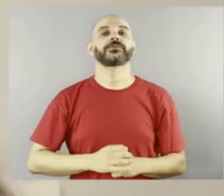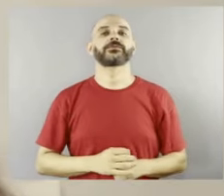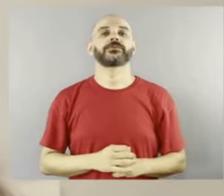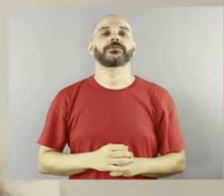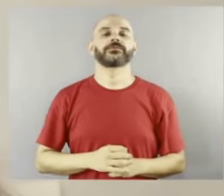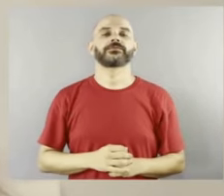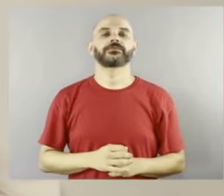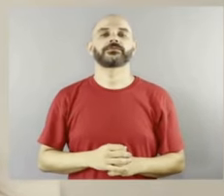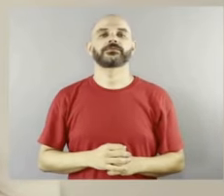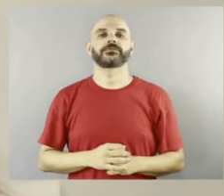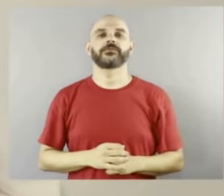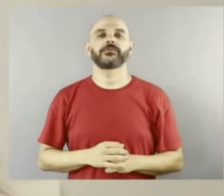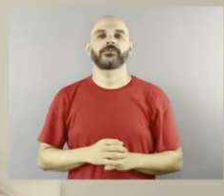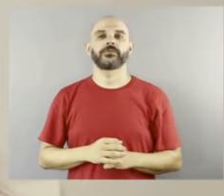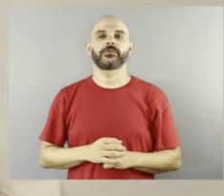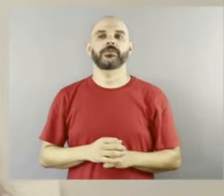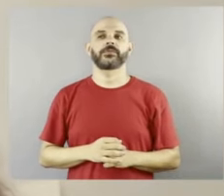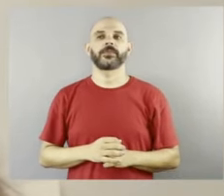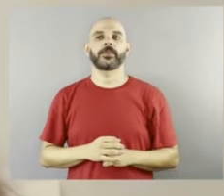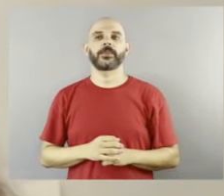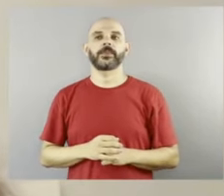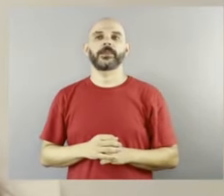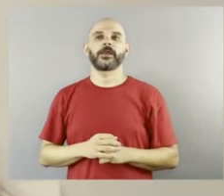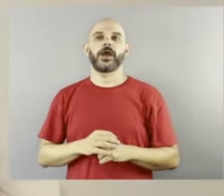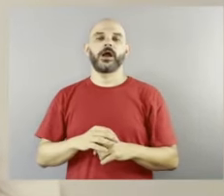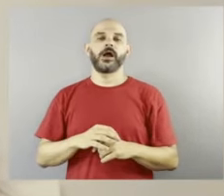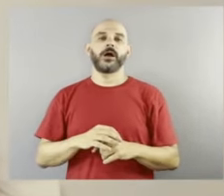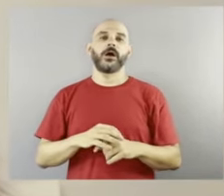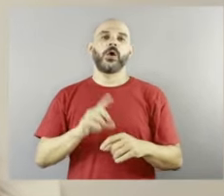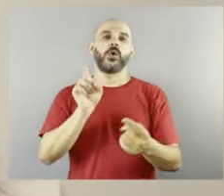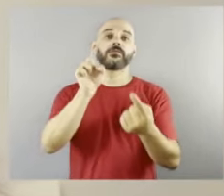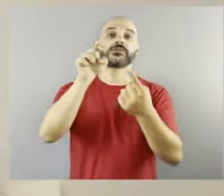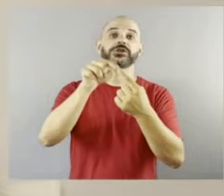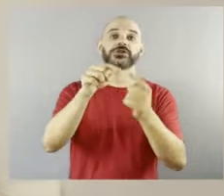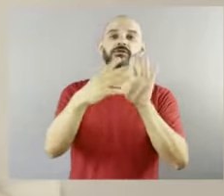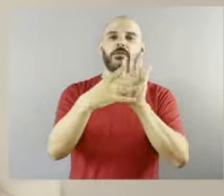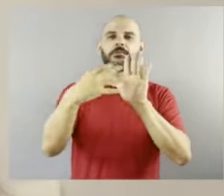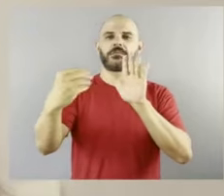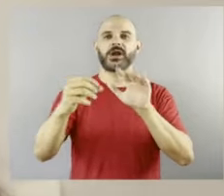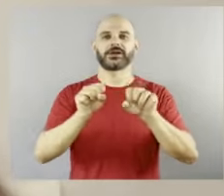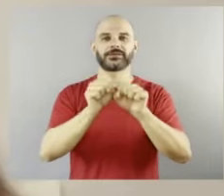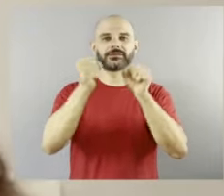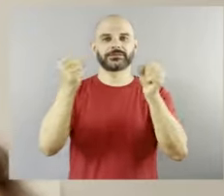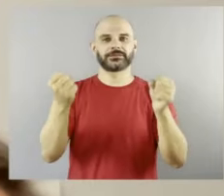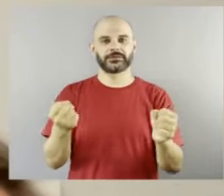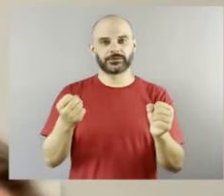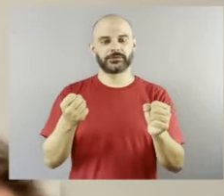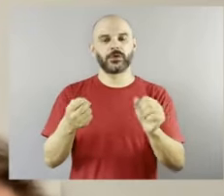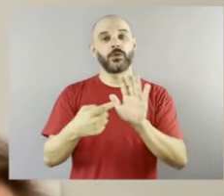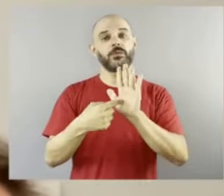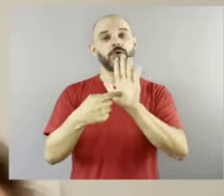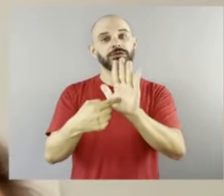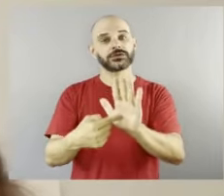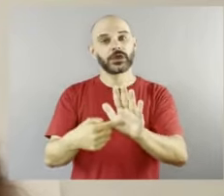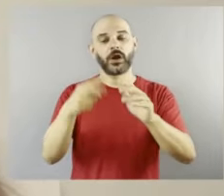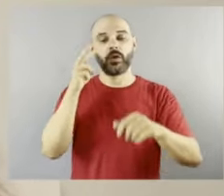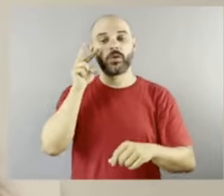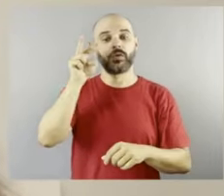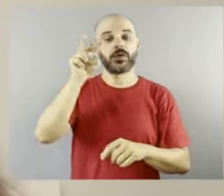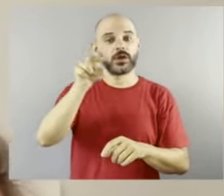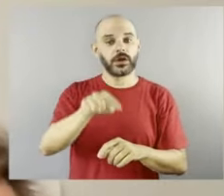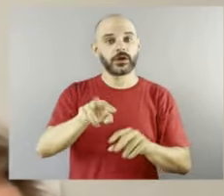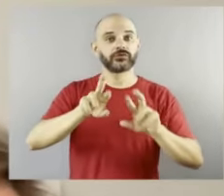justamente para quebrar paradigmas, justamente para trazer um olhar diferente, porque quando